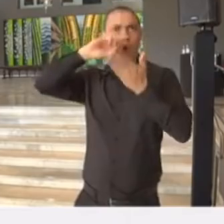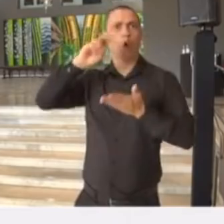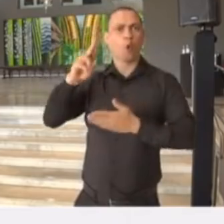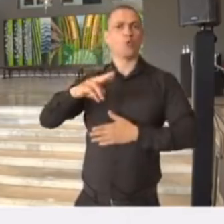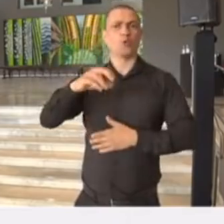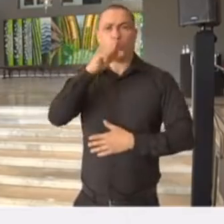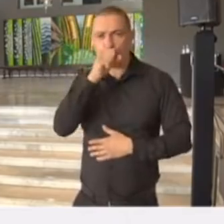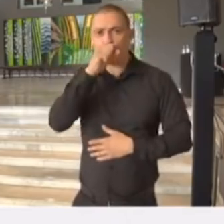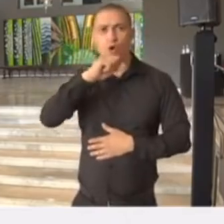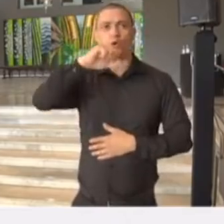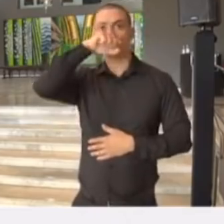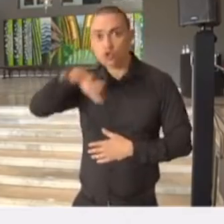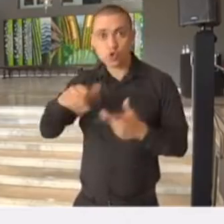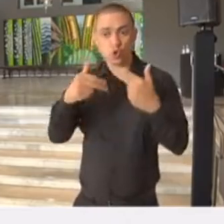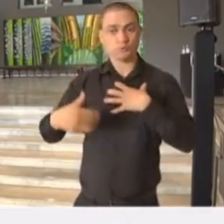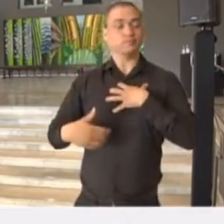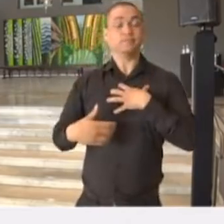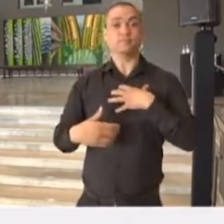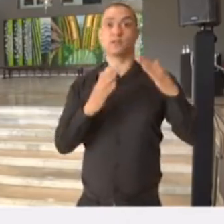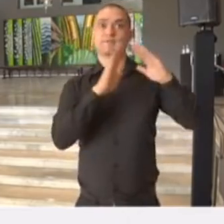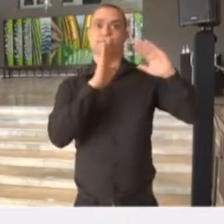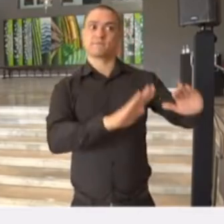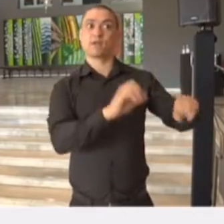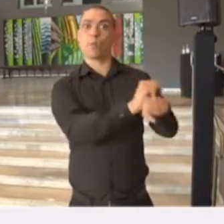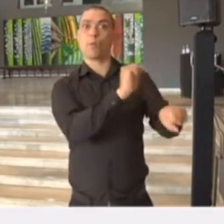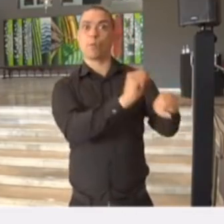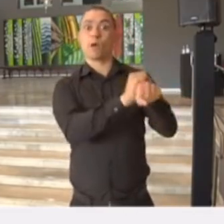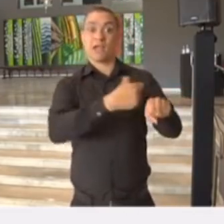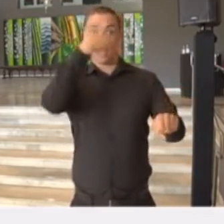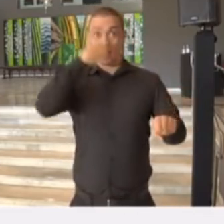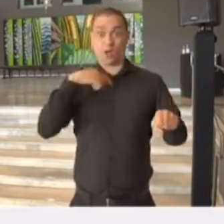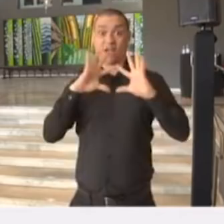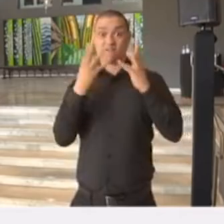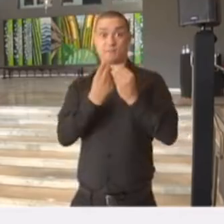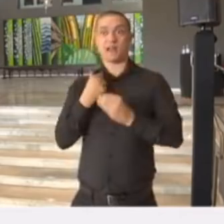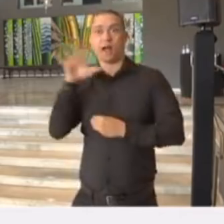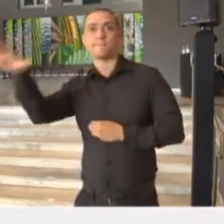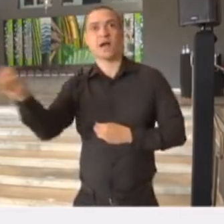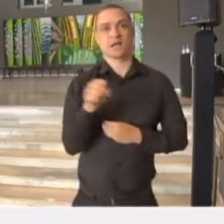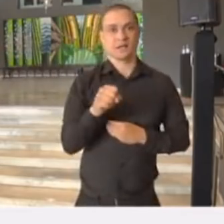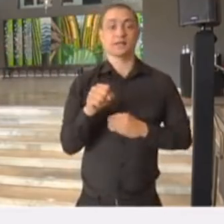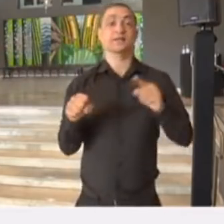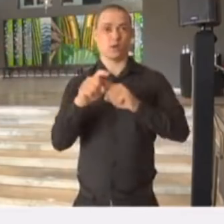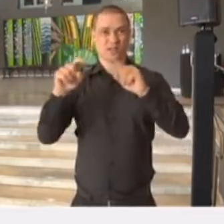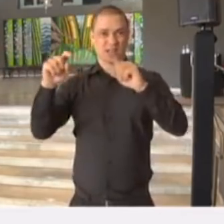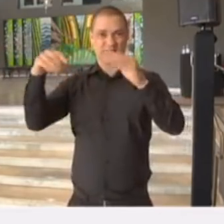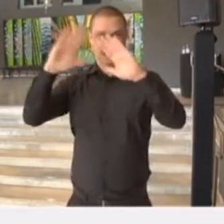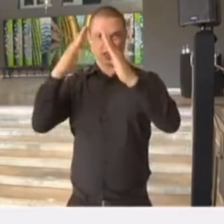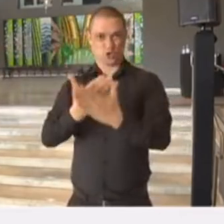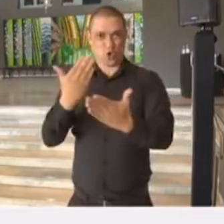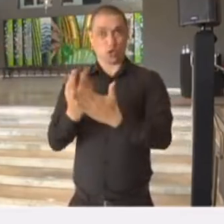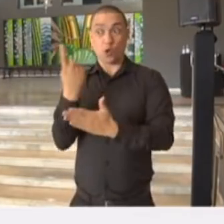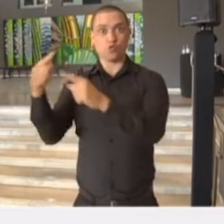que ele deve se manter isolado, até que o responsável venha buscar. Então, ter um ambiente, uma sala, seja da coordenação